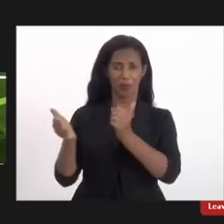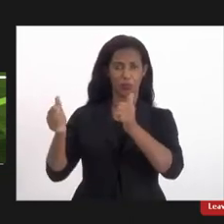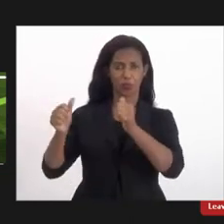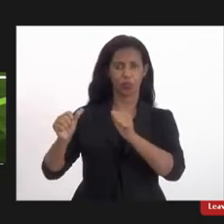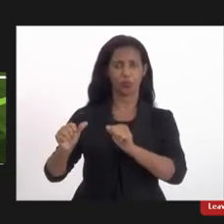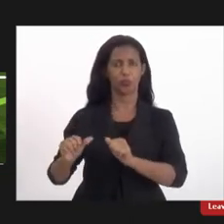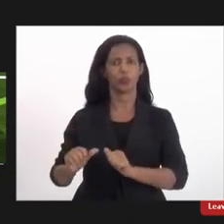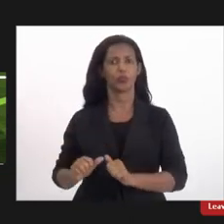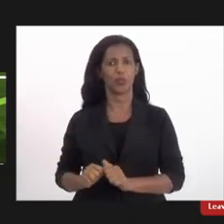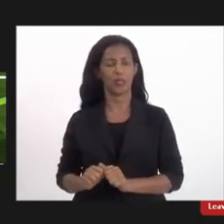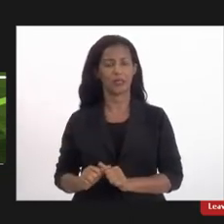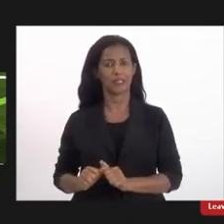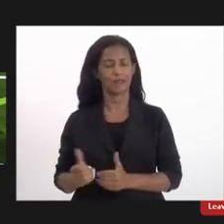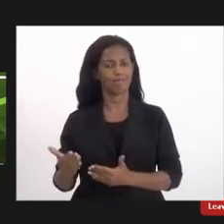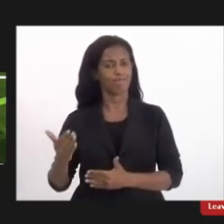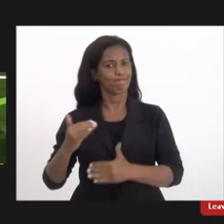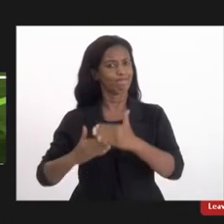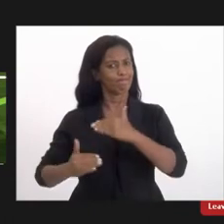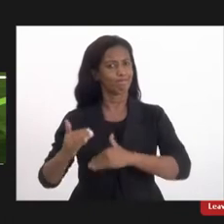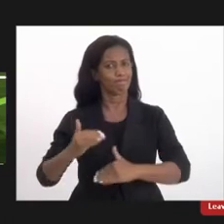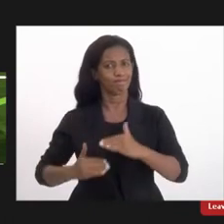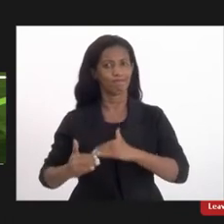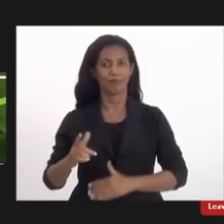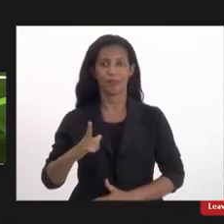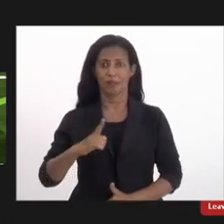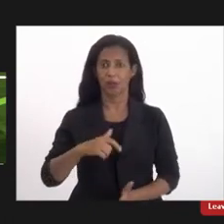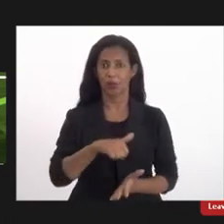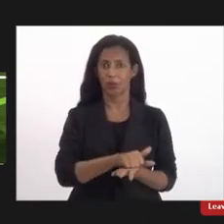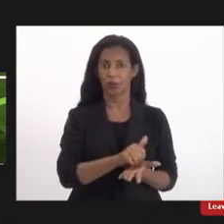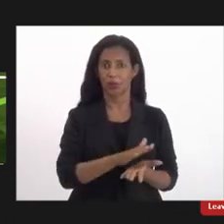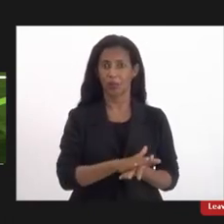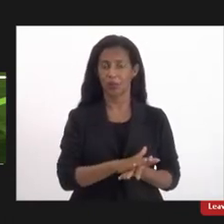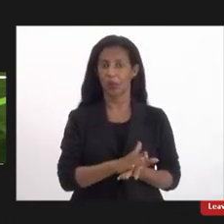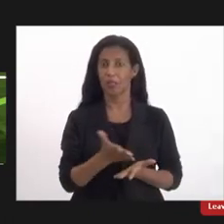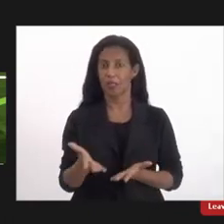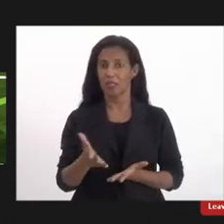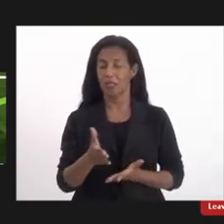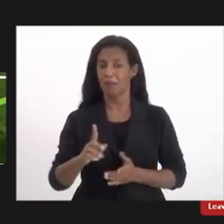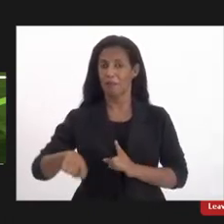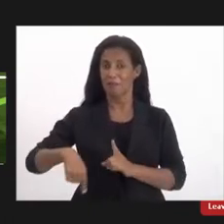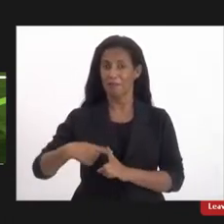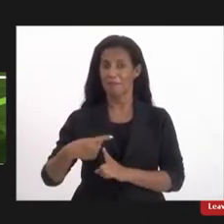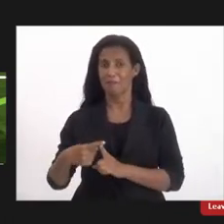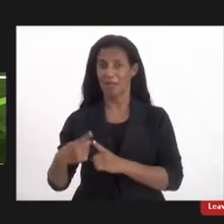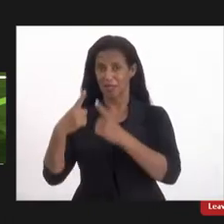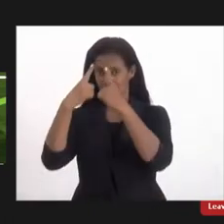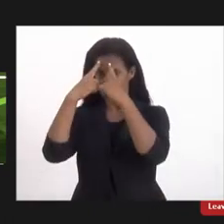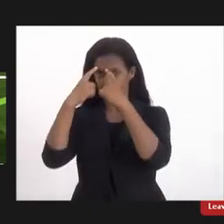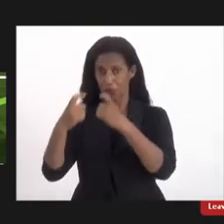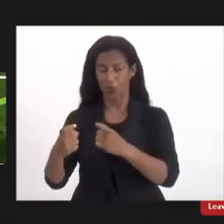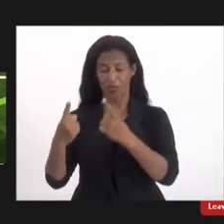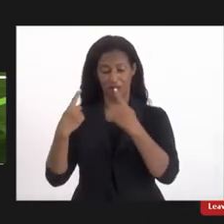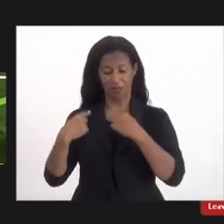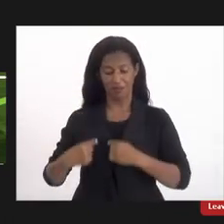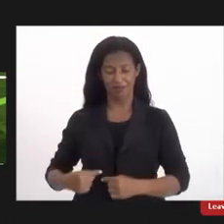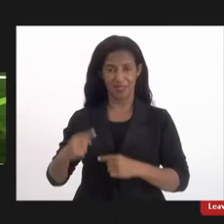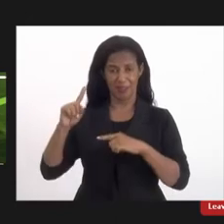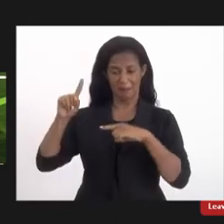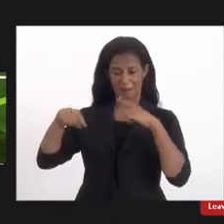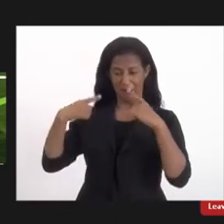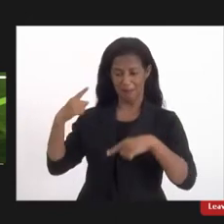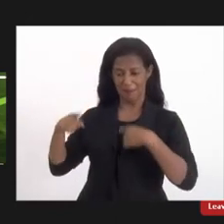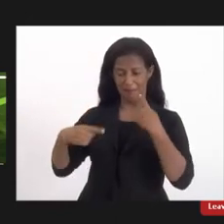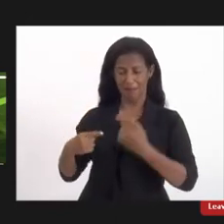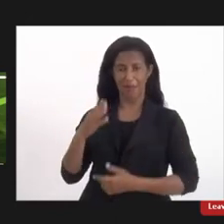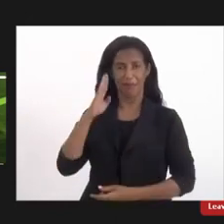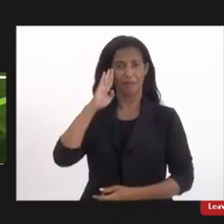isso tem várias consequências. Gera, inclusive, mais violência física, principalmente